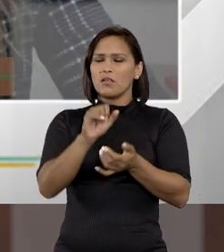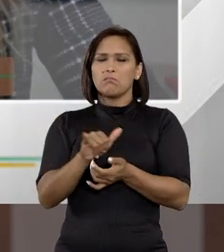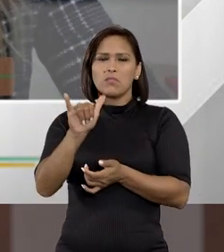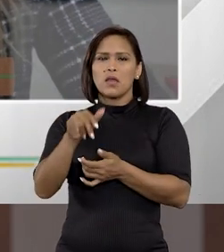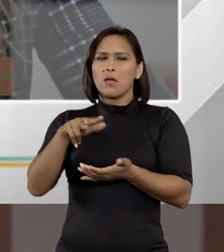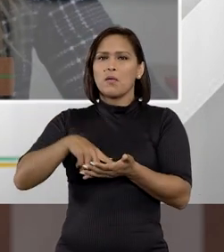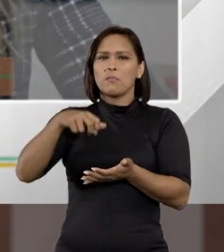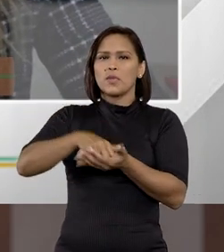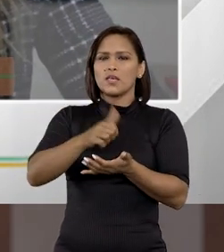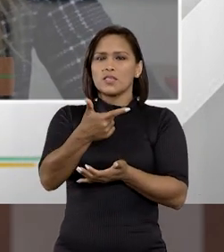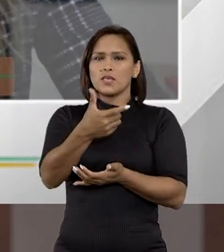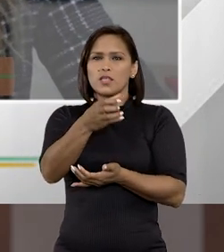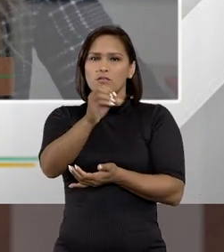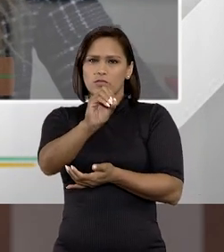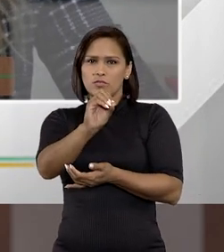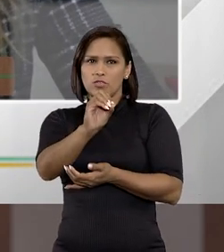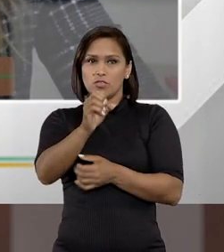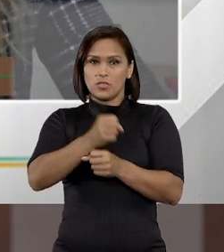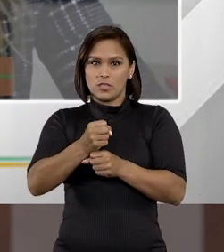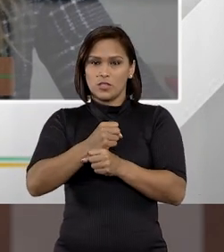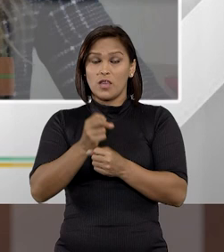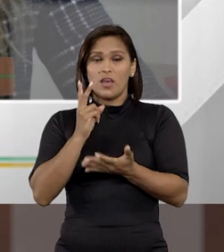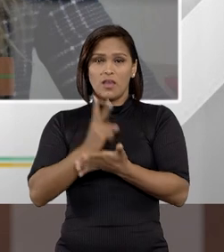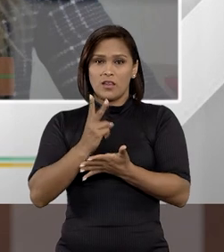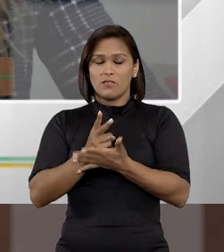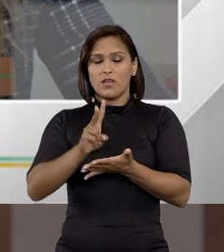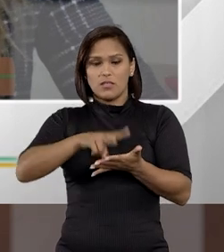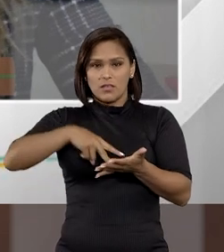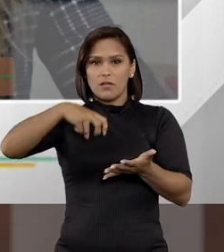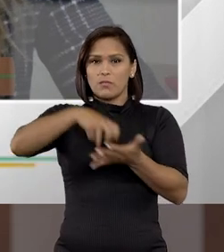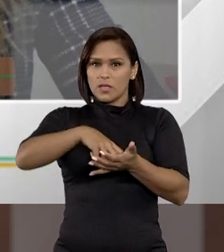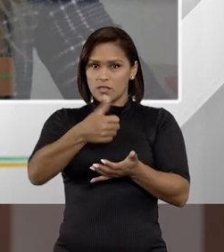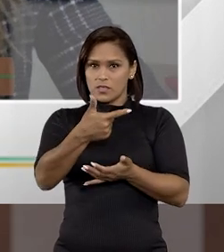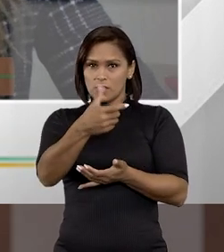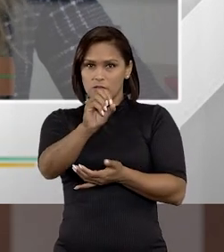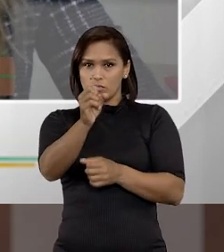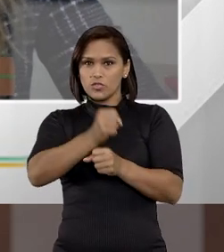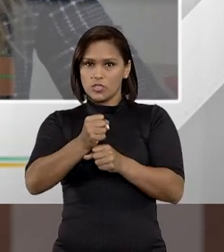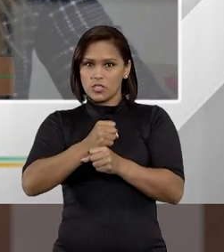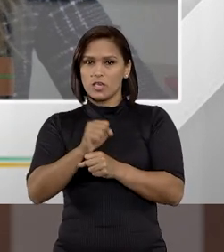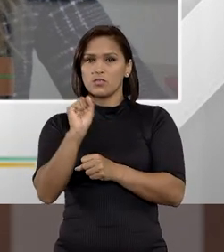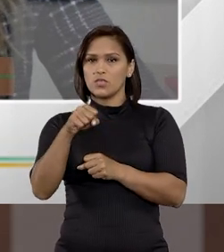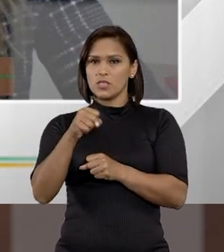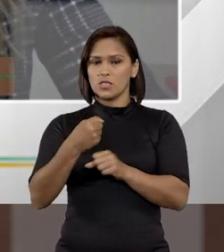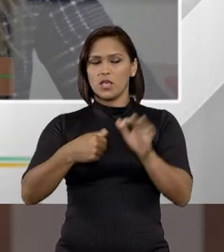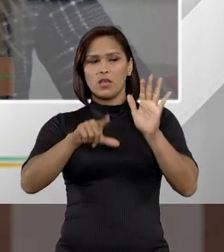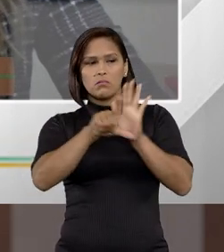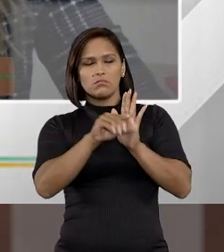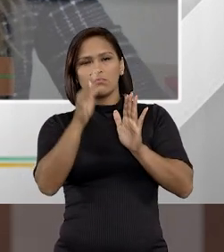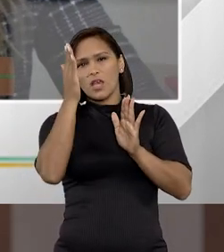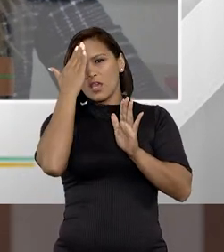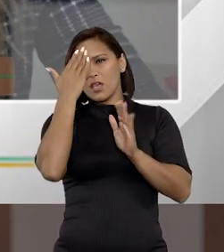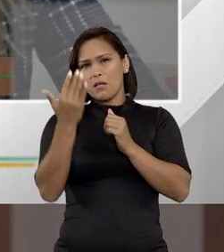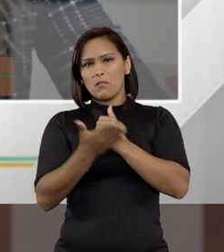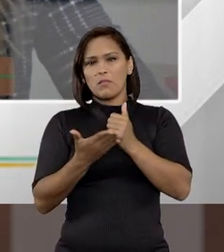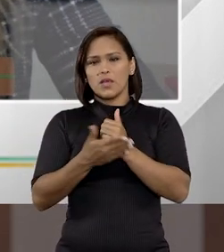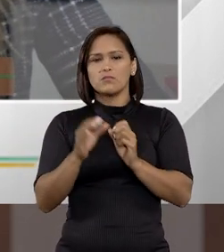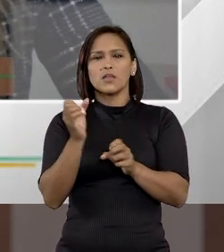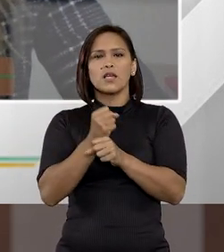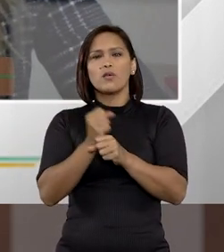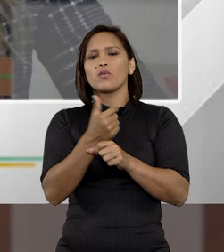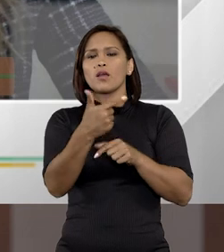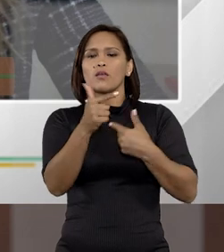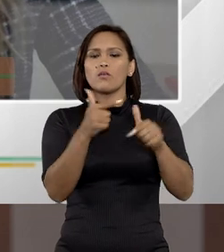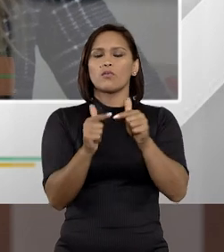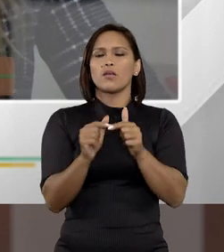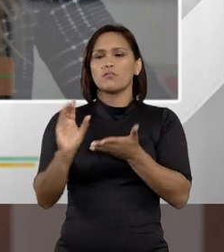teve uma pena de 120 anos, ele vai ter a pena dele de 120 anos, que se entende hoje que é a pena base para